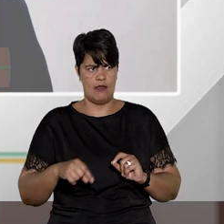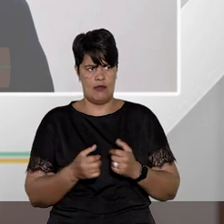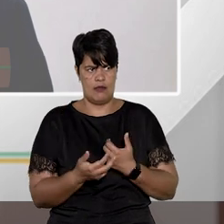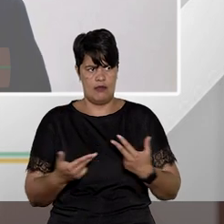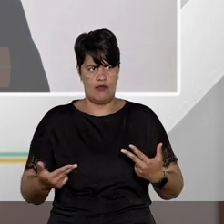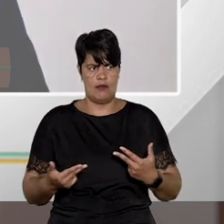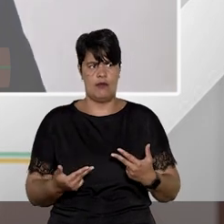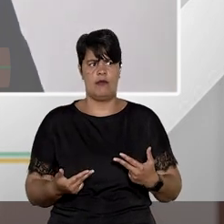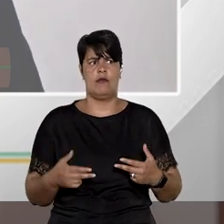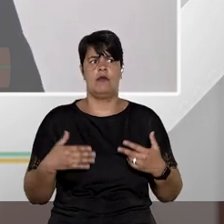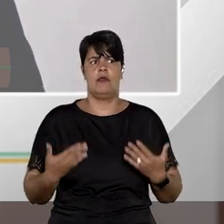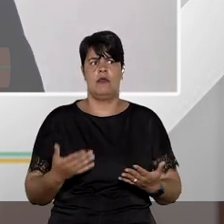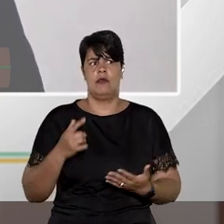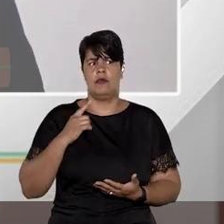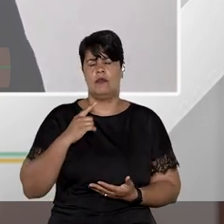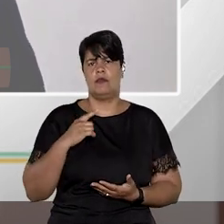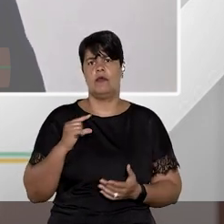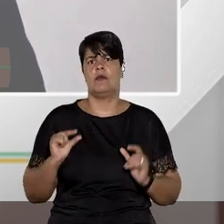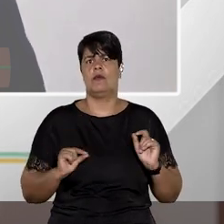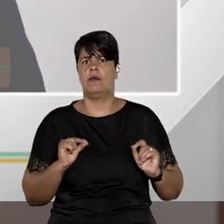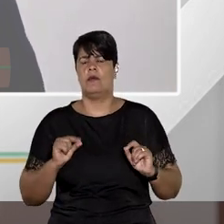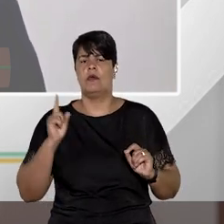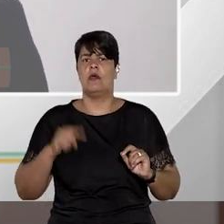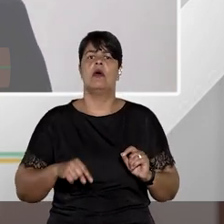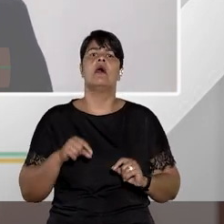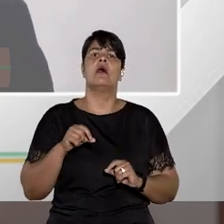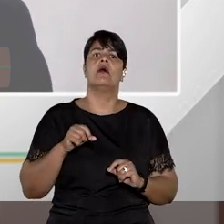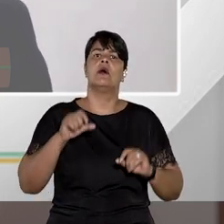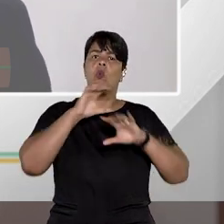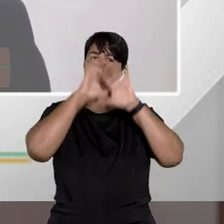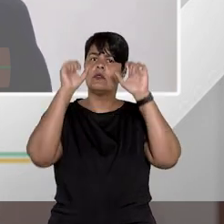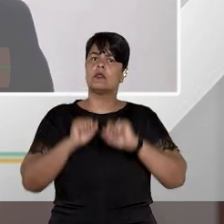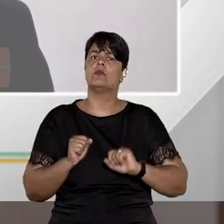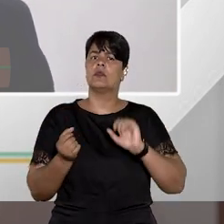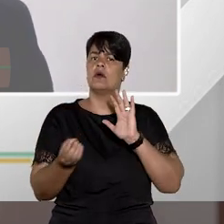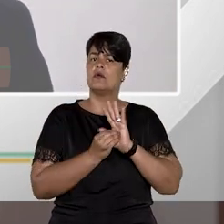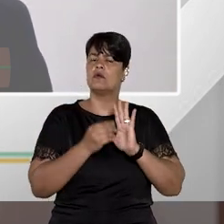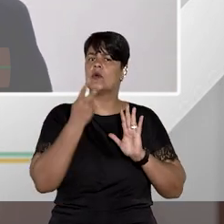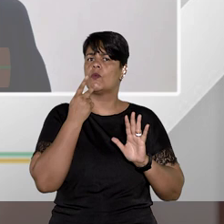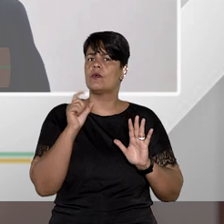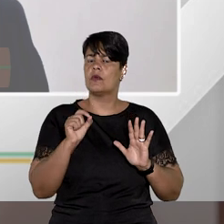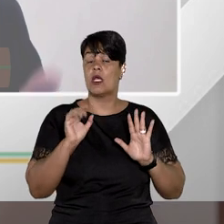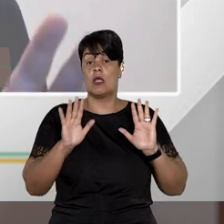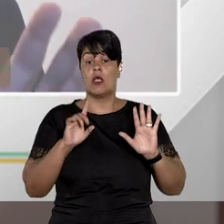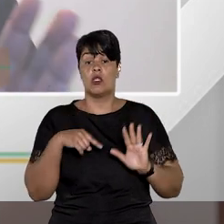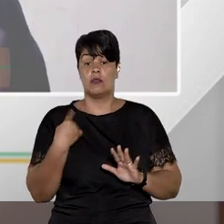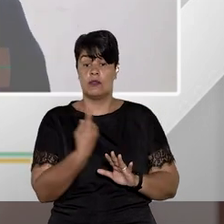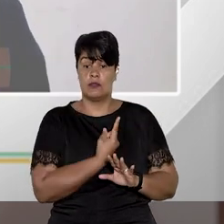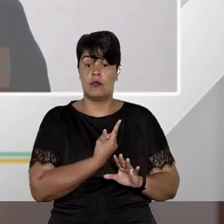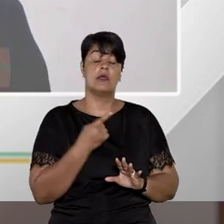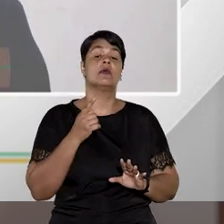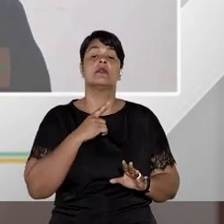que se eu estou no superior tribunal de justiça nós temos uma divisão mais ou menos estanque entre primeira sessão